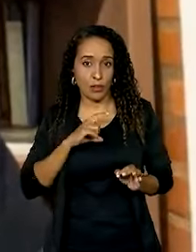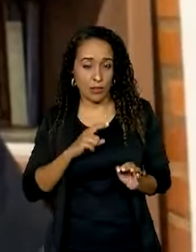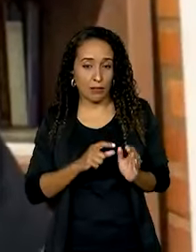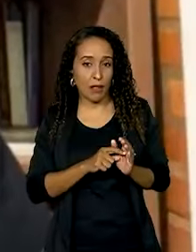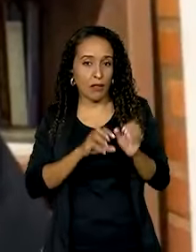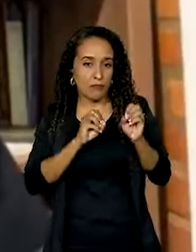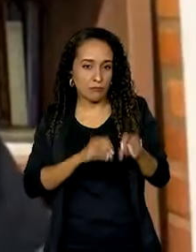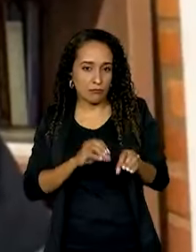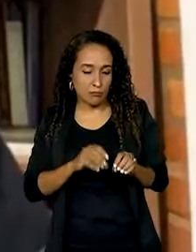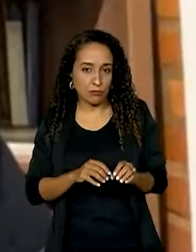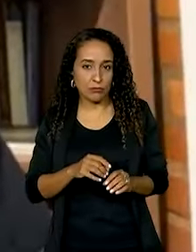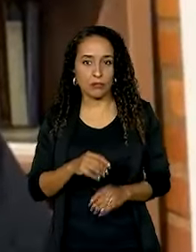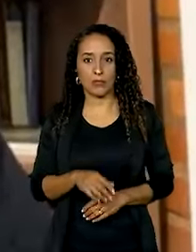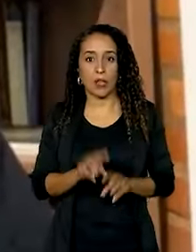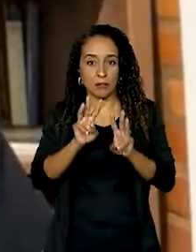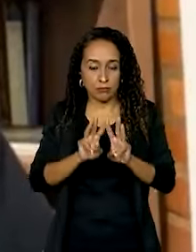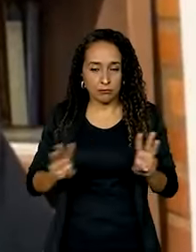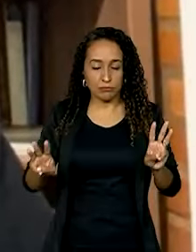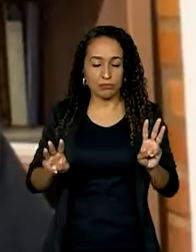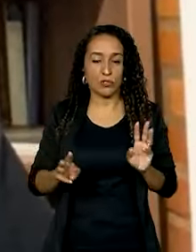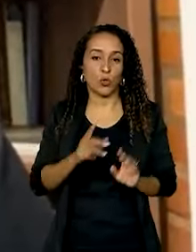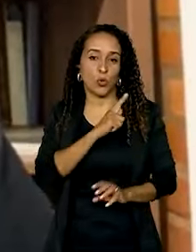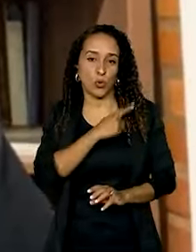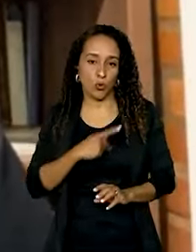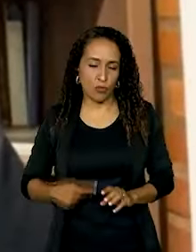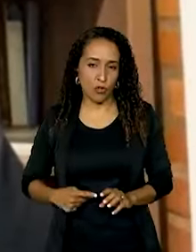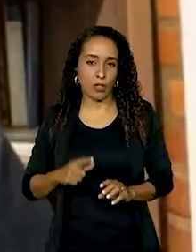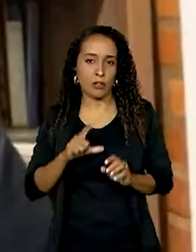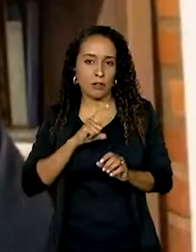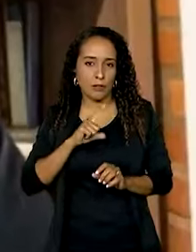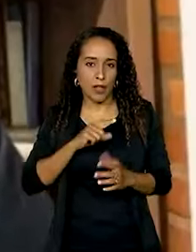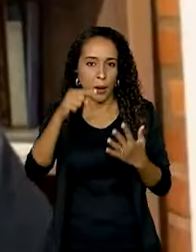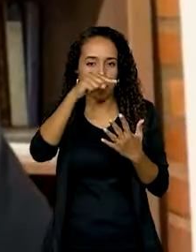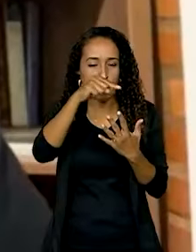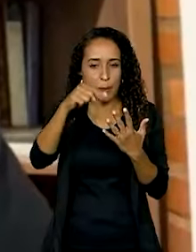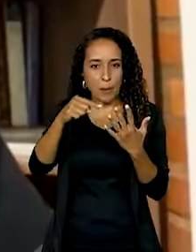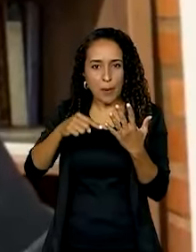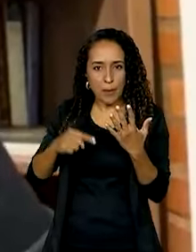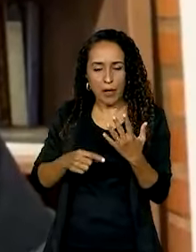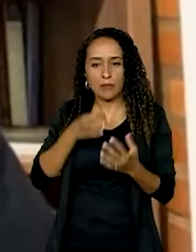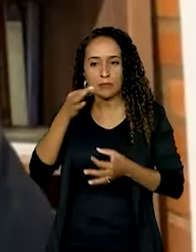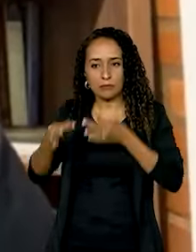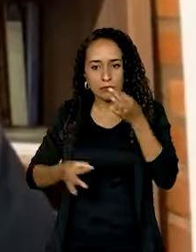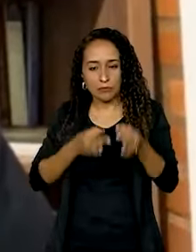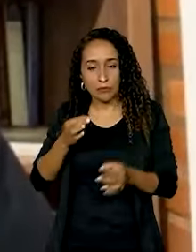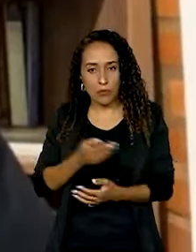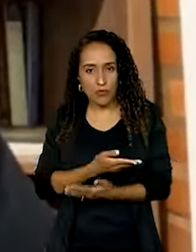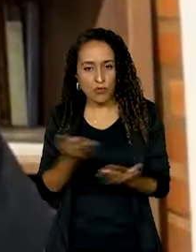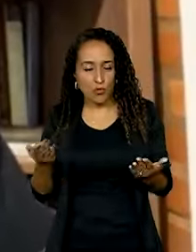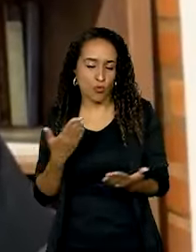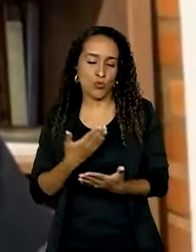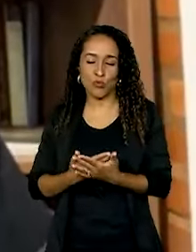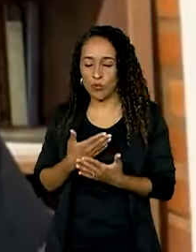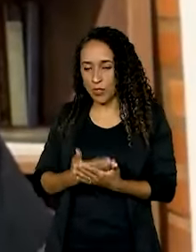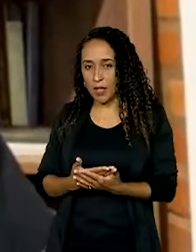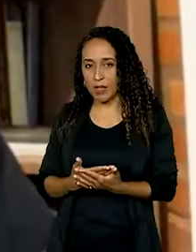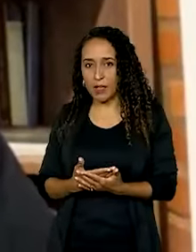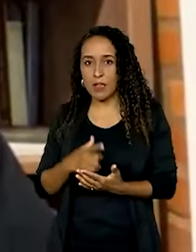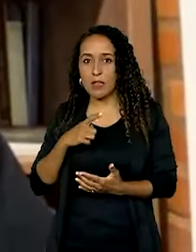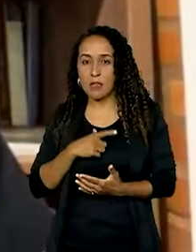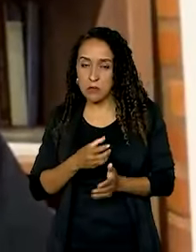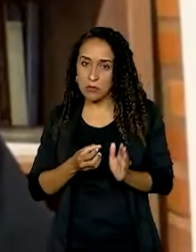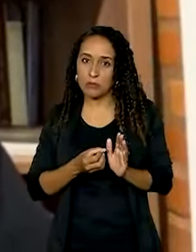Na página do governo, nesse guia, você tem tópicos que já são sugeridos para que você estude e que eu